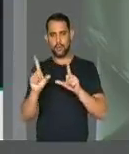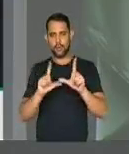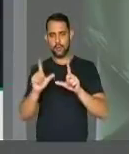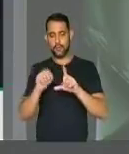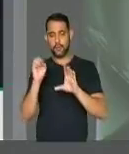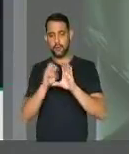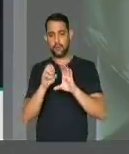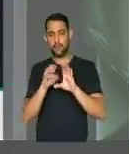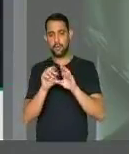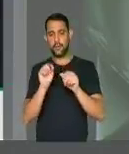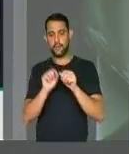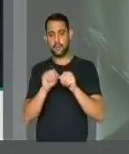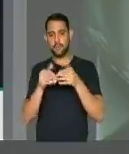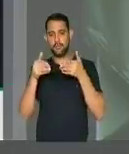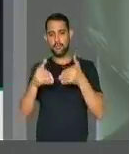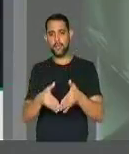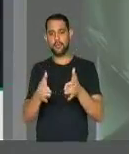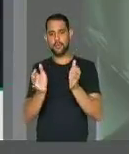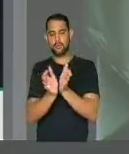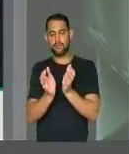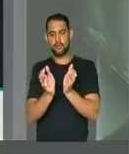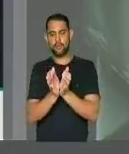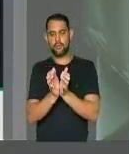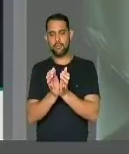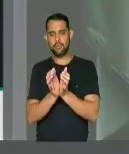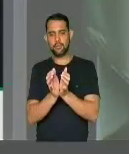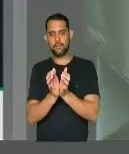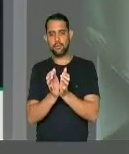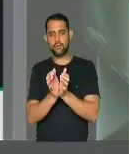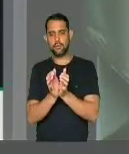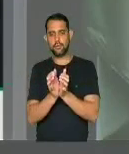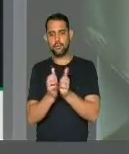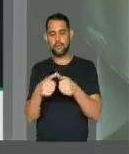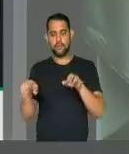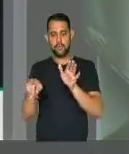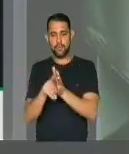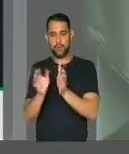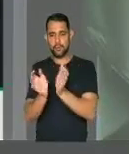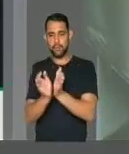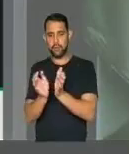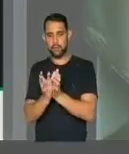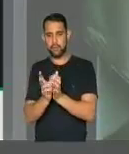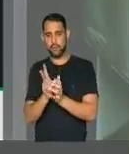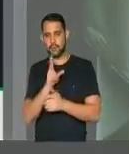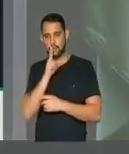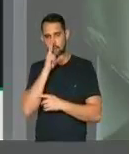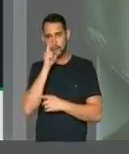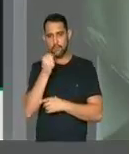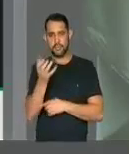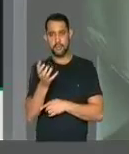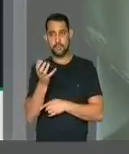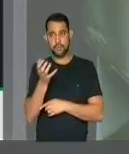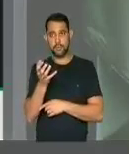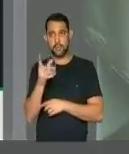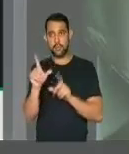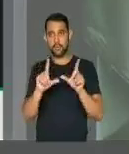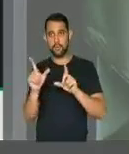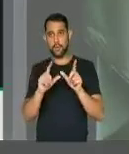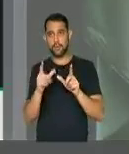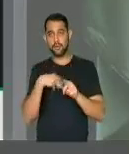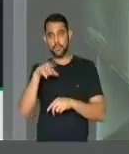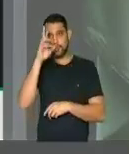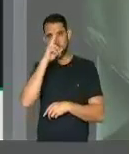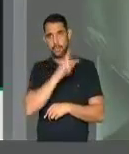Globo para fazer parte do elenco fixo da Força do Querer. Senhor